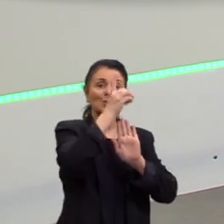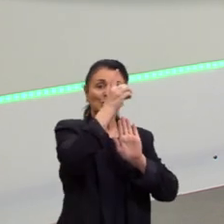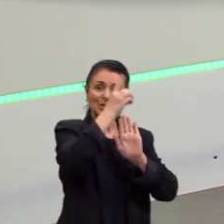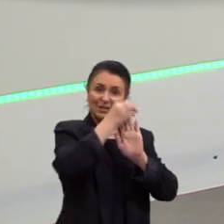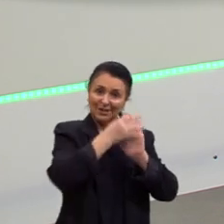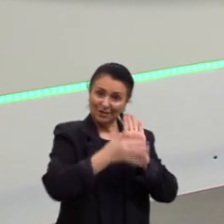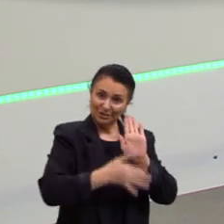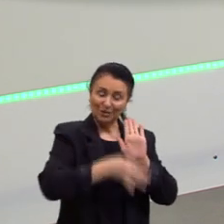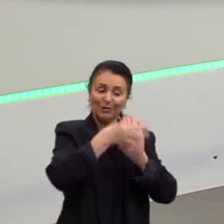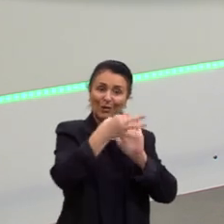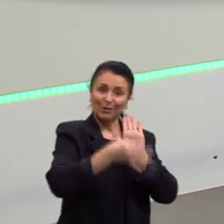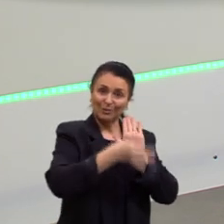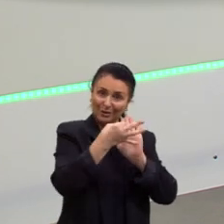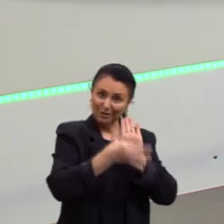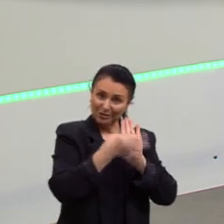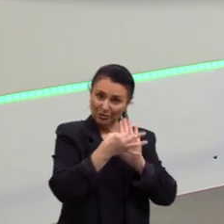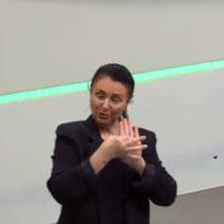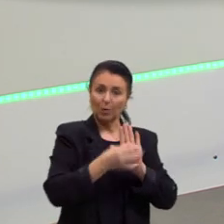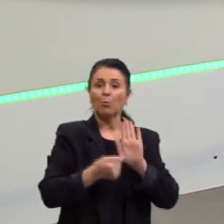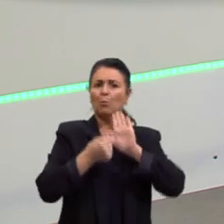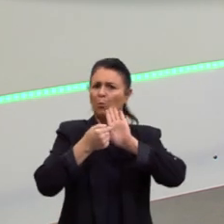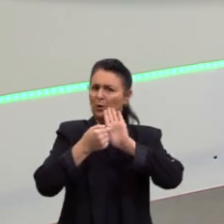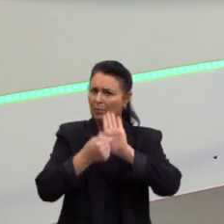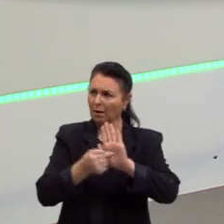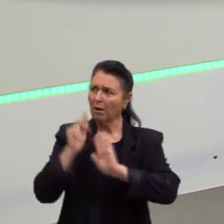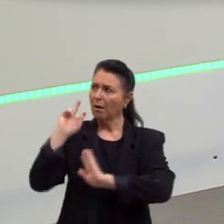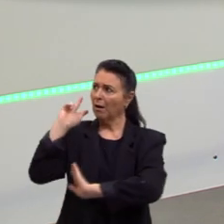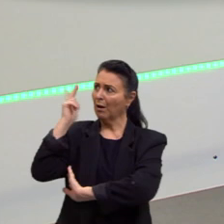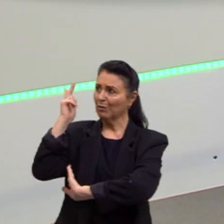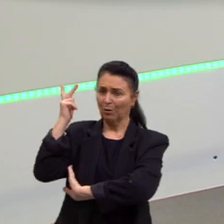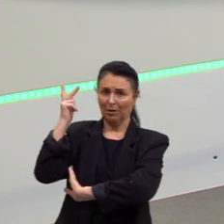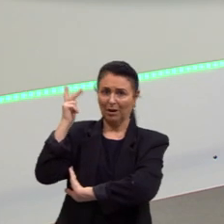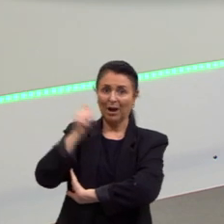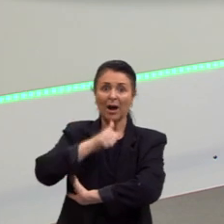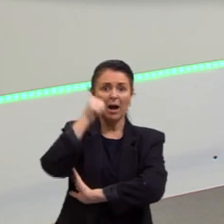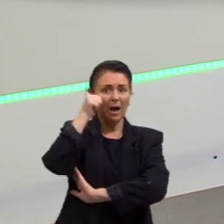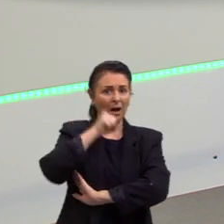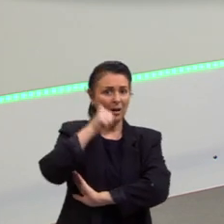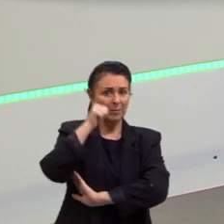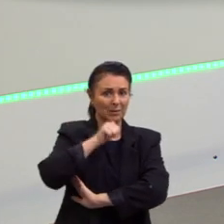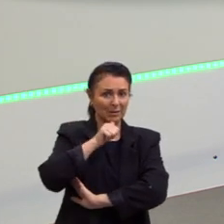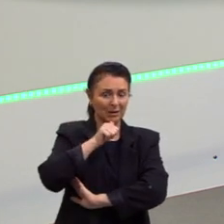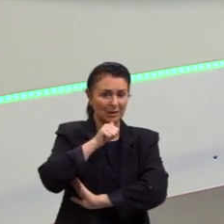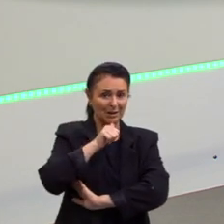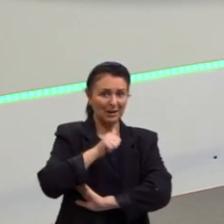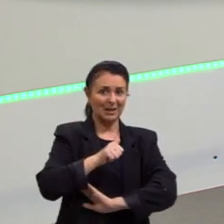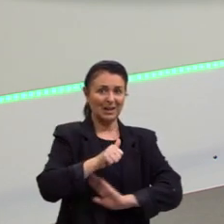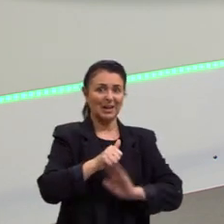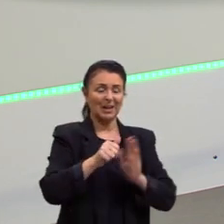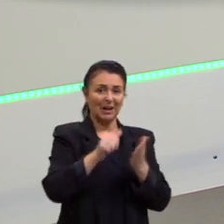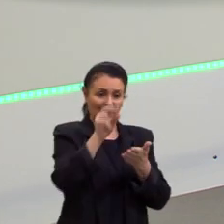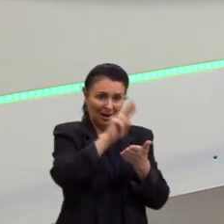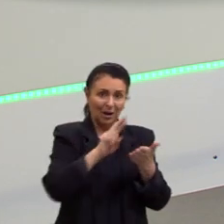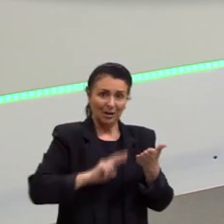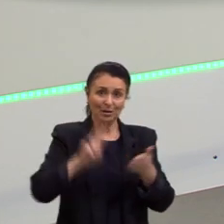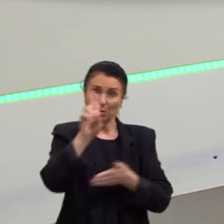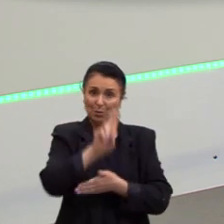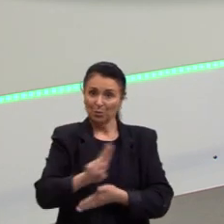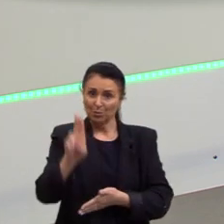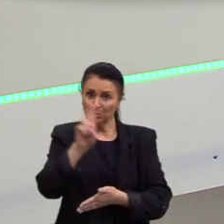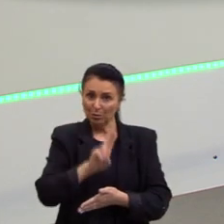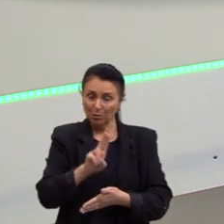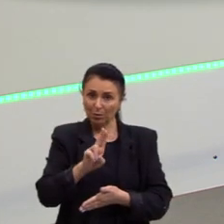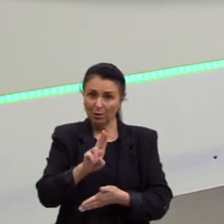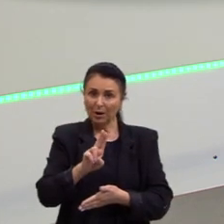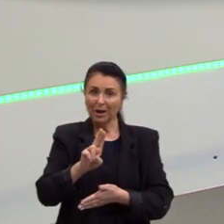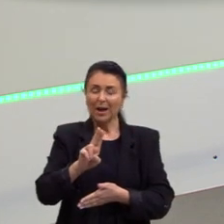Certo? Então, a alusão histórica que a autora, a que a autora recorreu aqui no texto dela, é uma